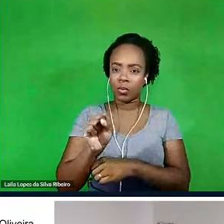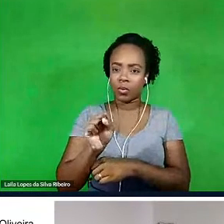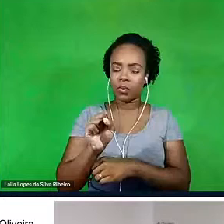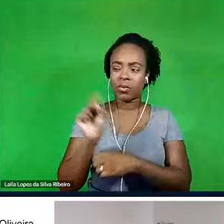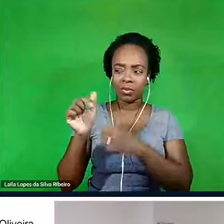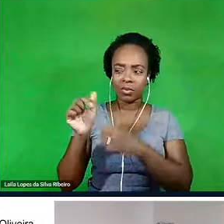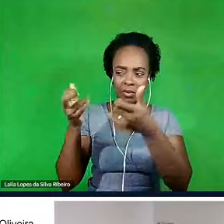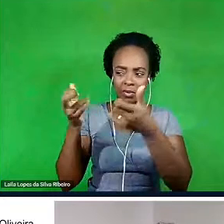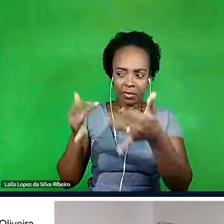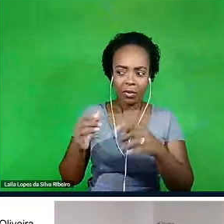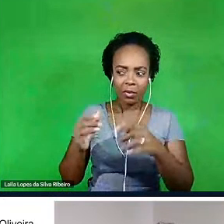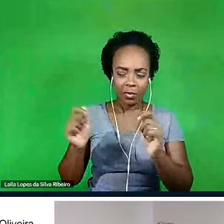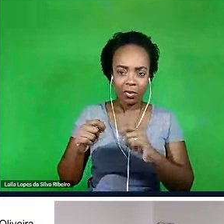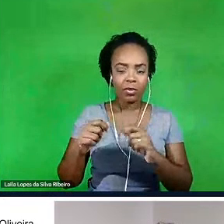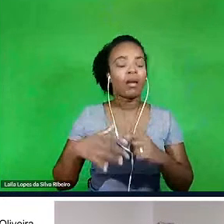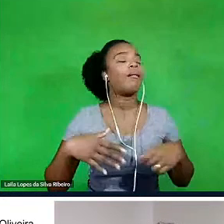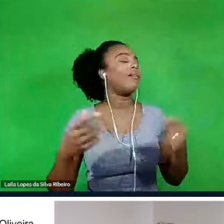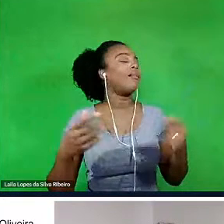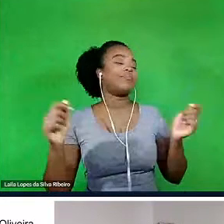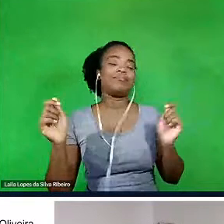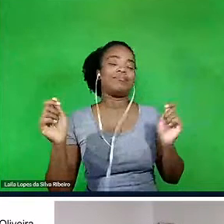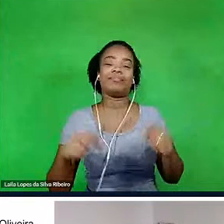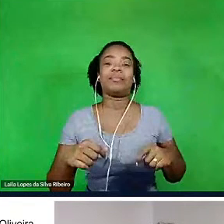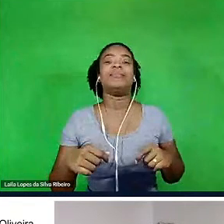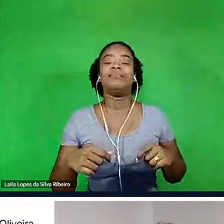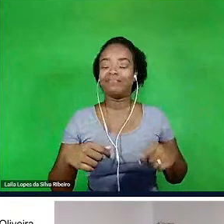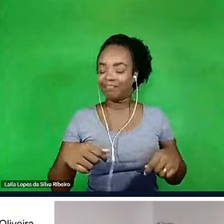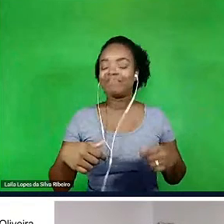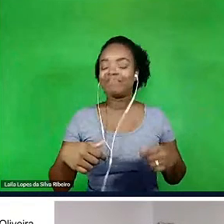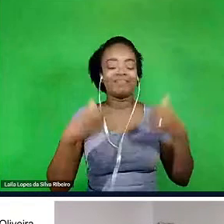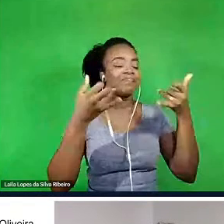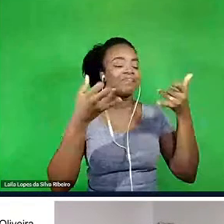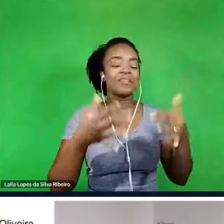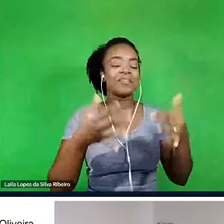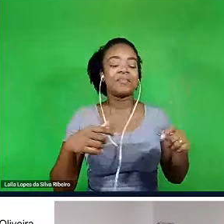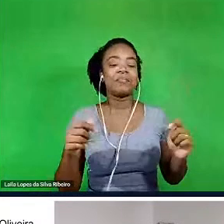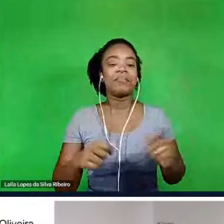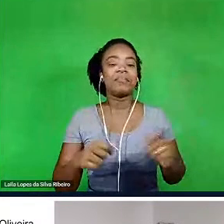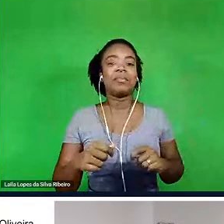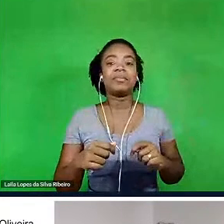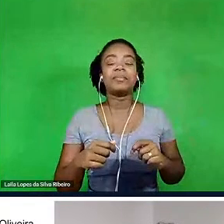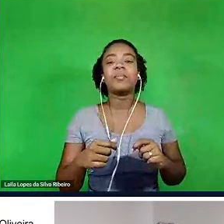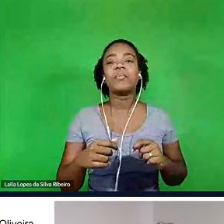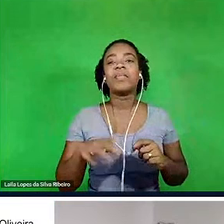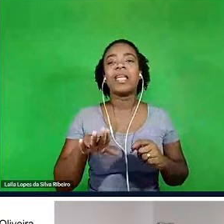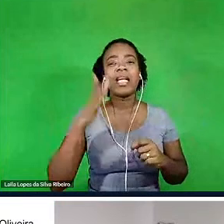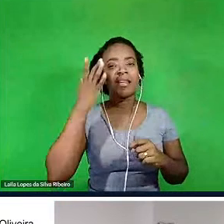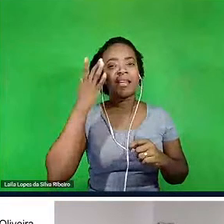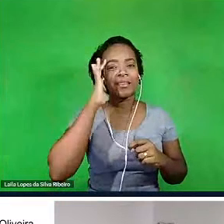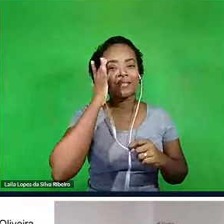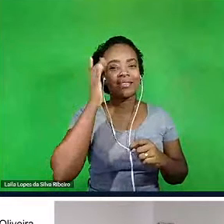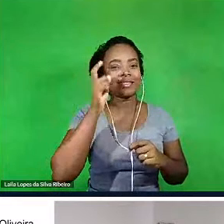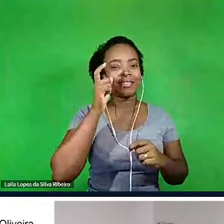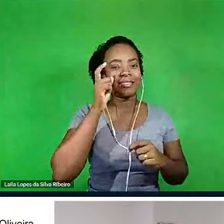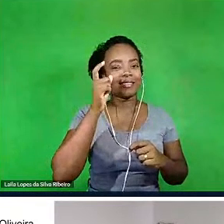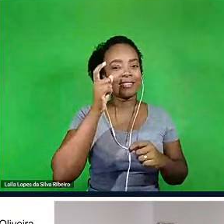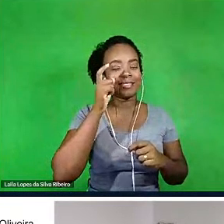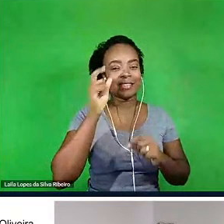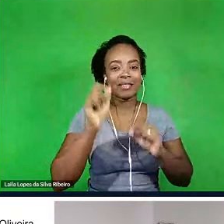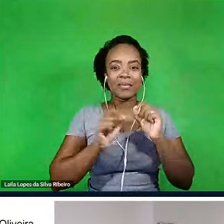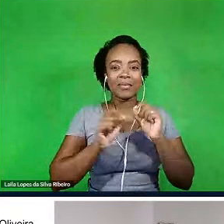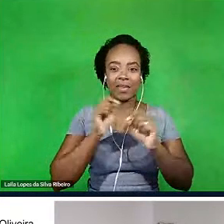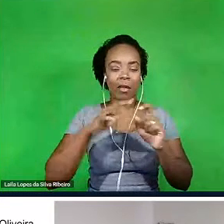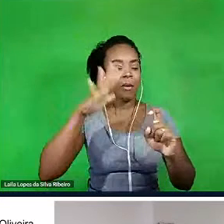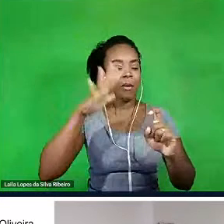Essa eu posso fazer sem nenhum problema, eu acho interessante que o Prometeus é um mito